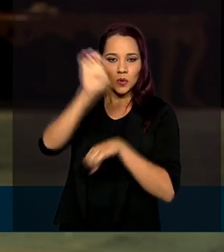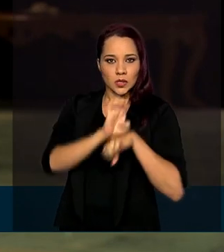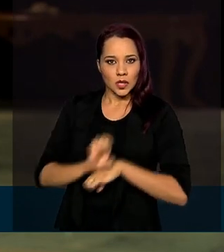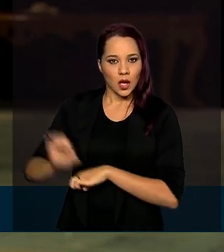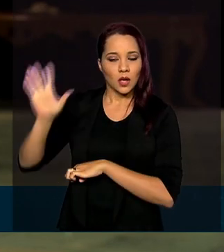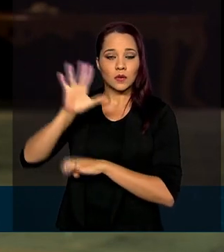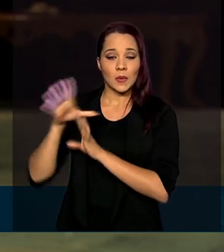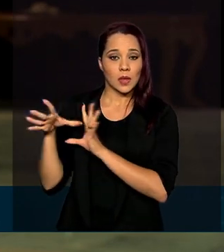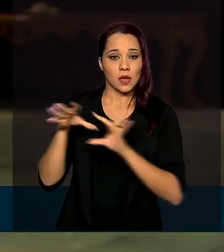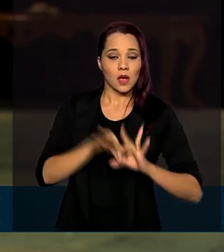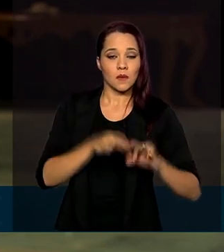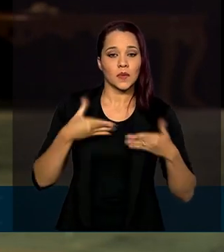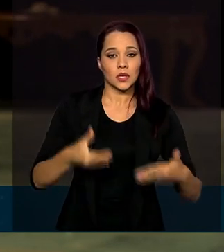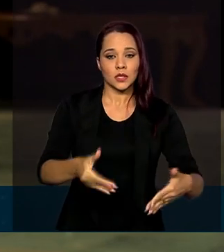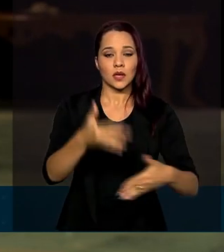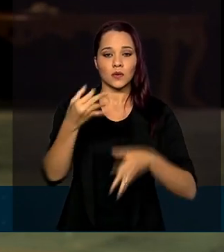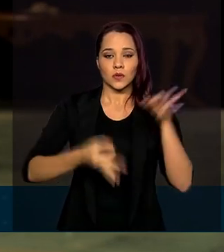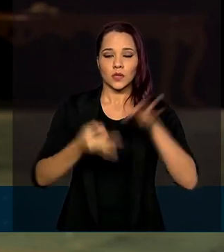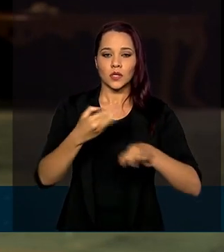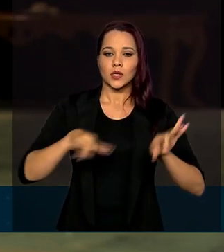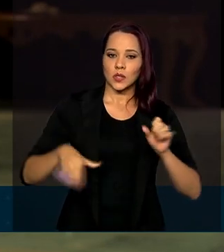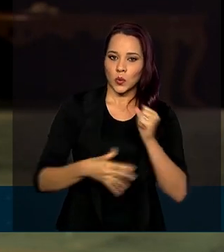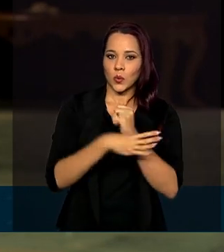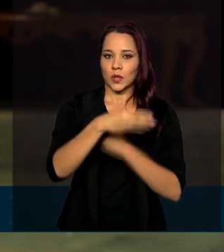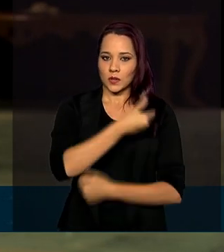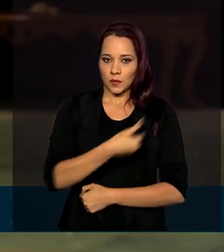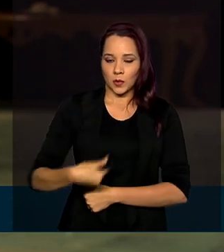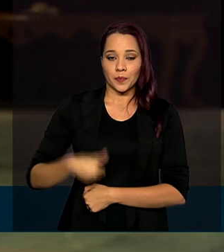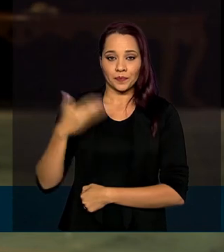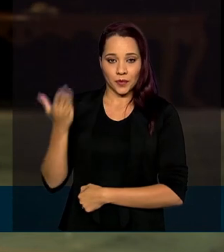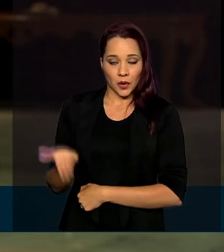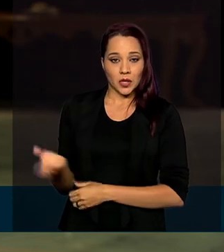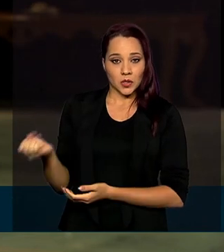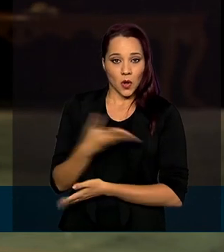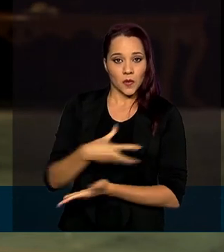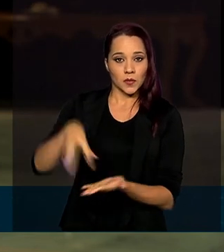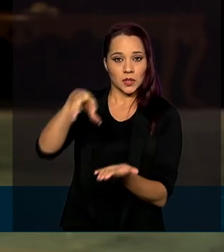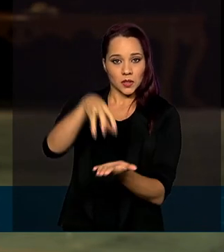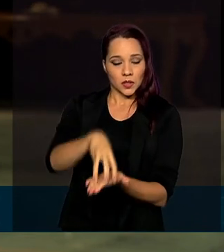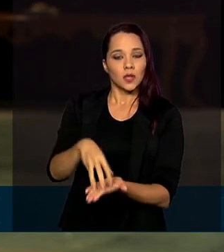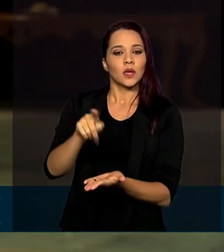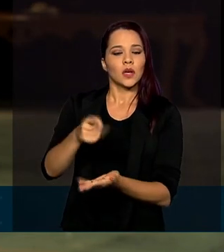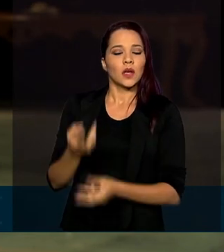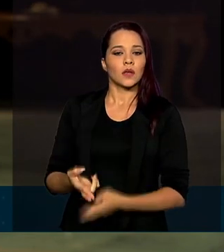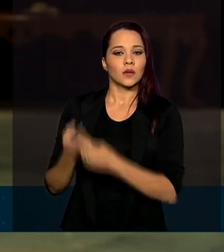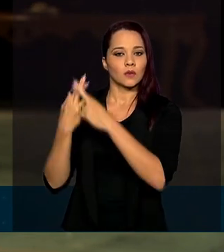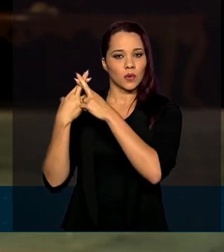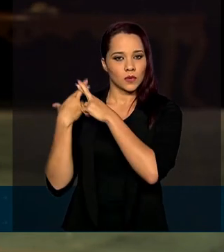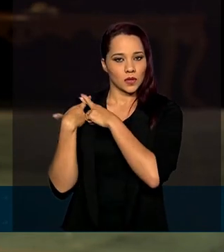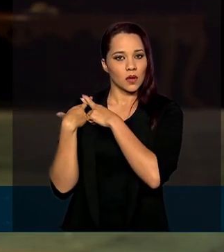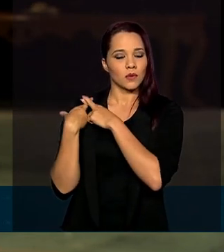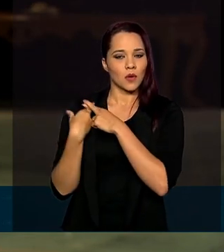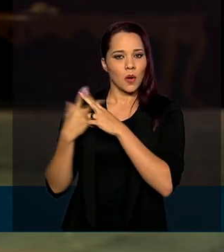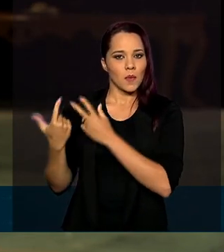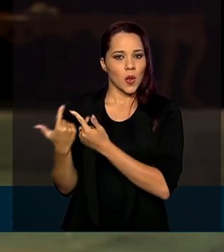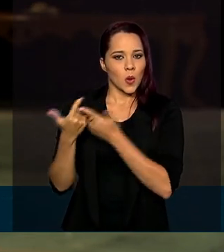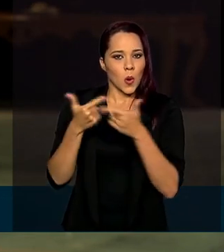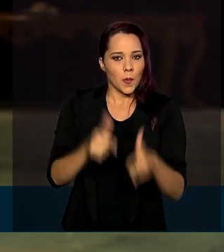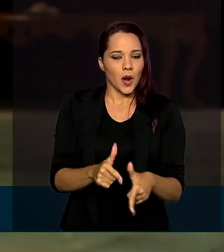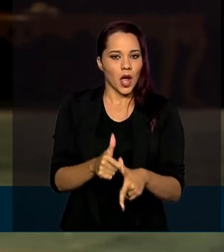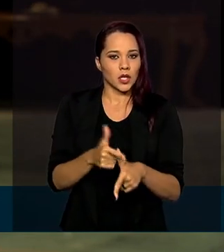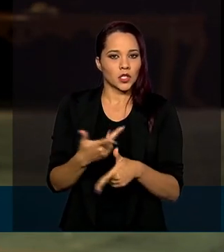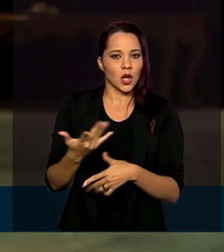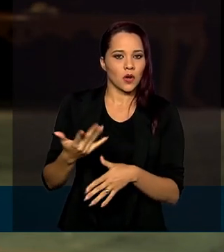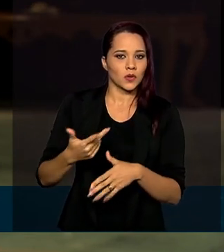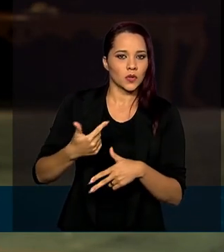ao Ministério da Justiça e Segurança Pública. Então essas novas unidades, elas serão responsáveis, né, pelo combate aos crimes de